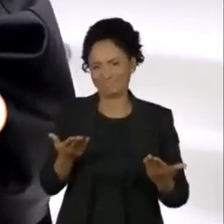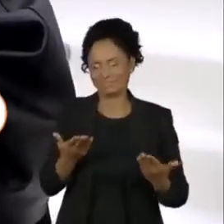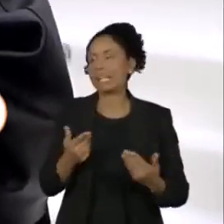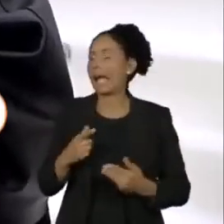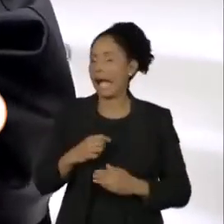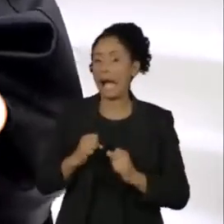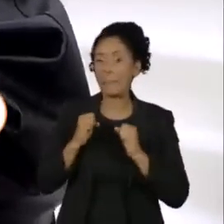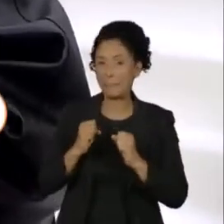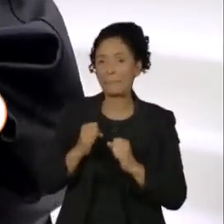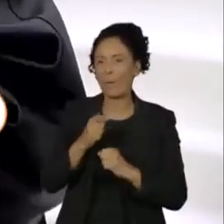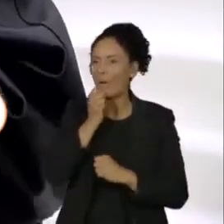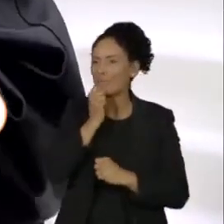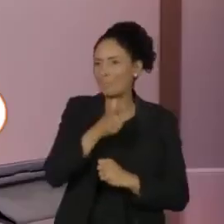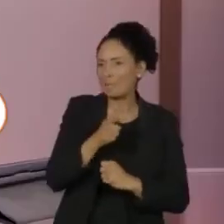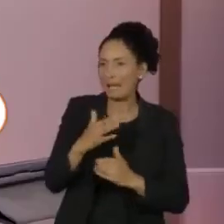mas até ali não vai.